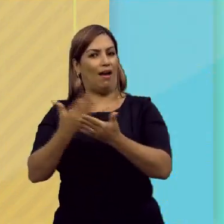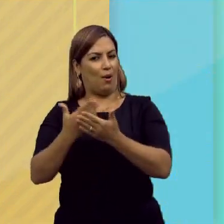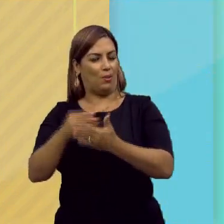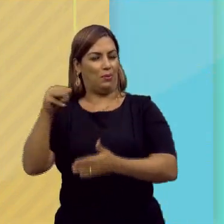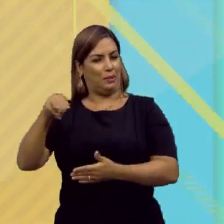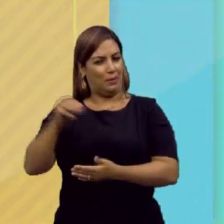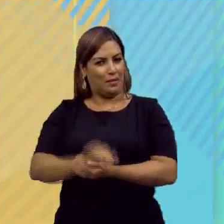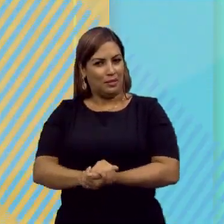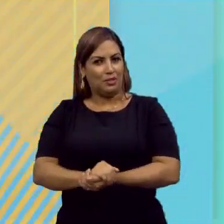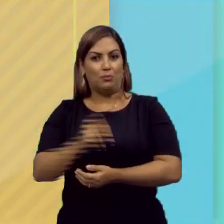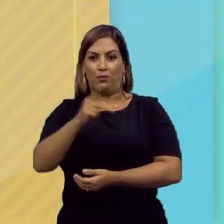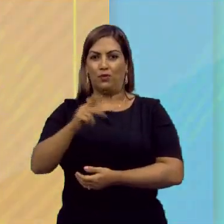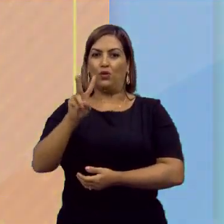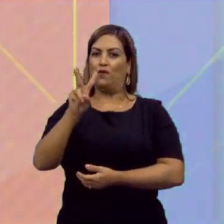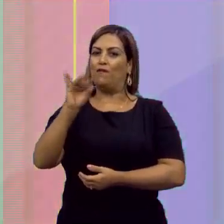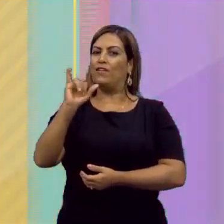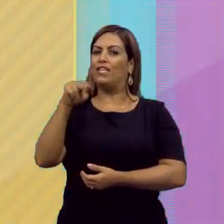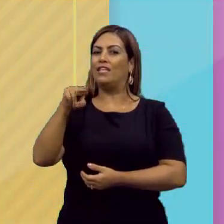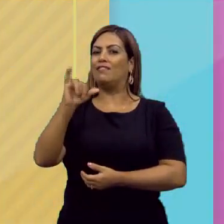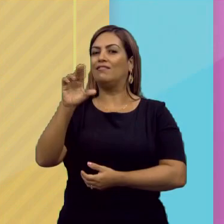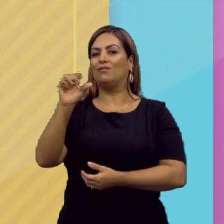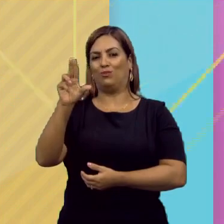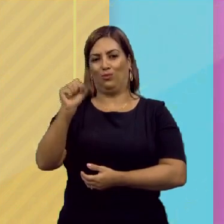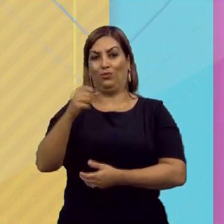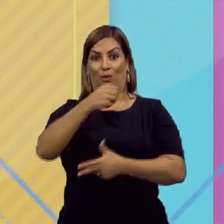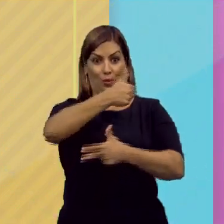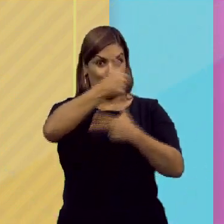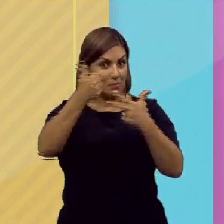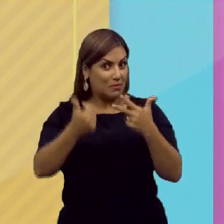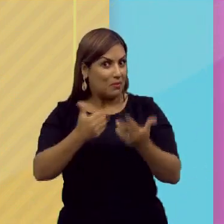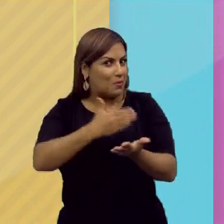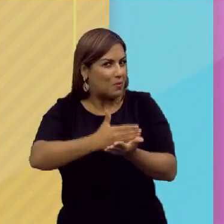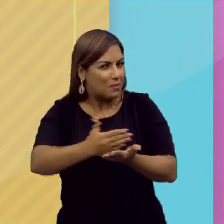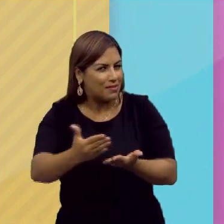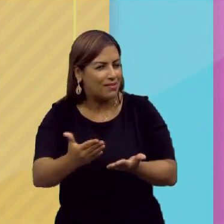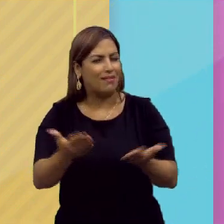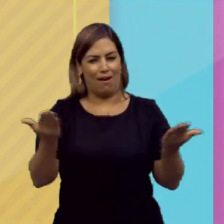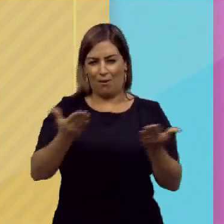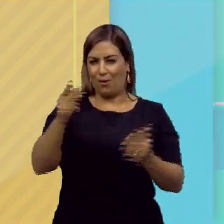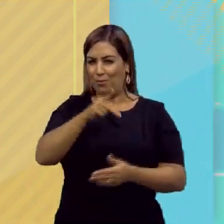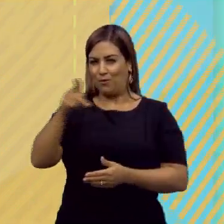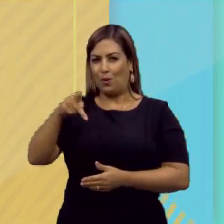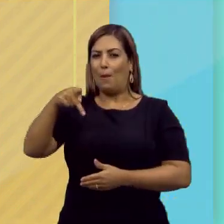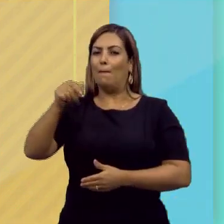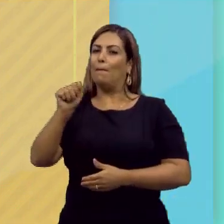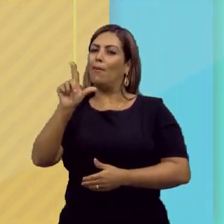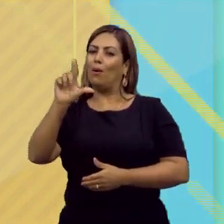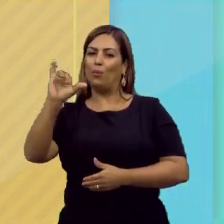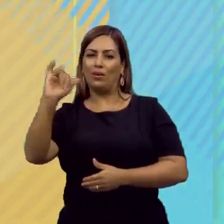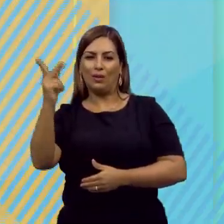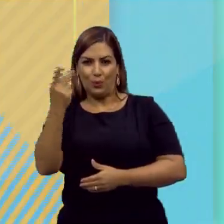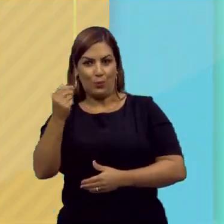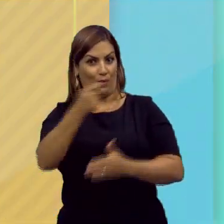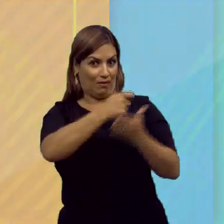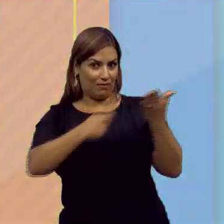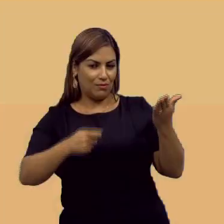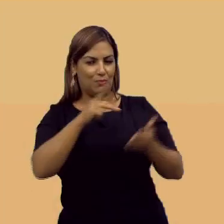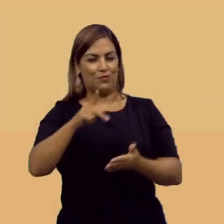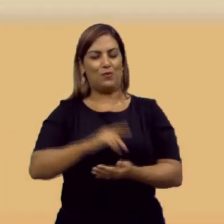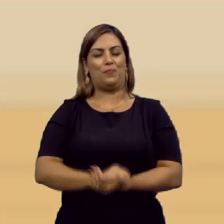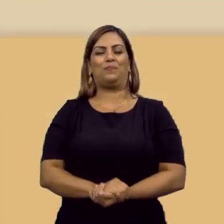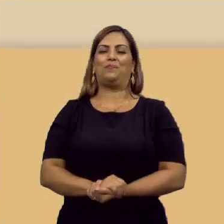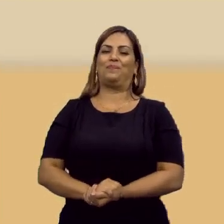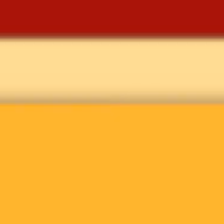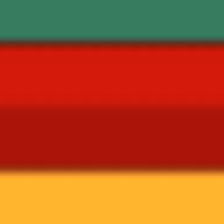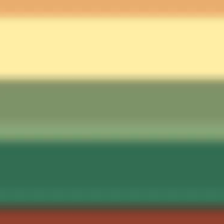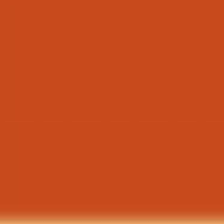aula de matemática com o professor Vinícius. Doiás, bem no Enem, só está começando, fica agora com o professor Paulinho Curirim, de redação.